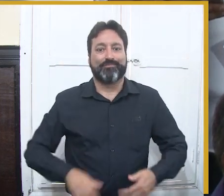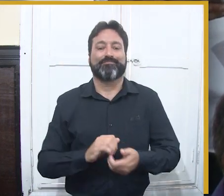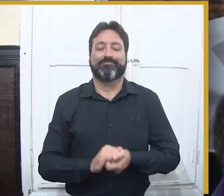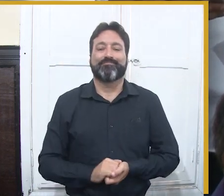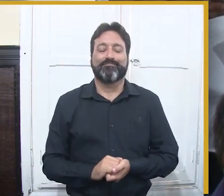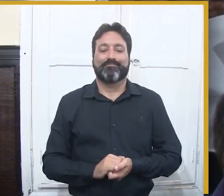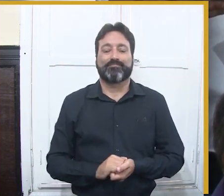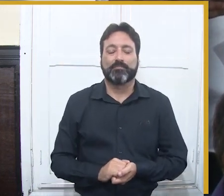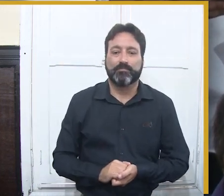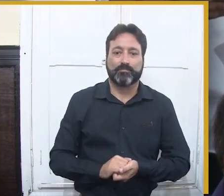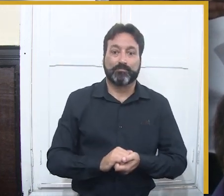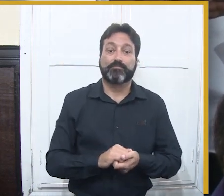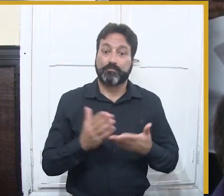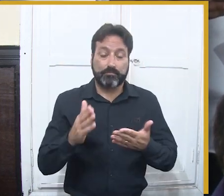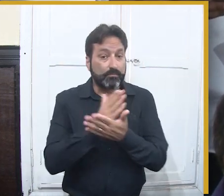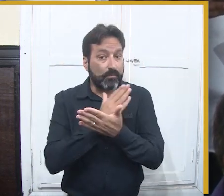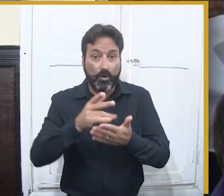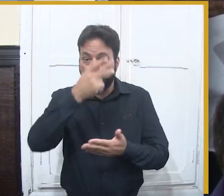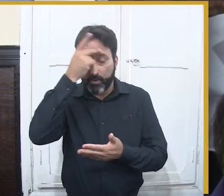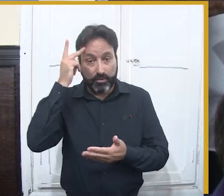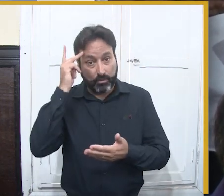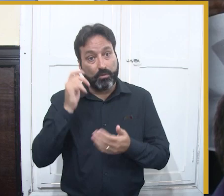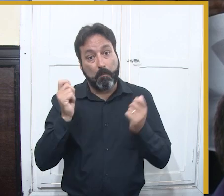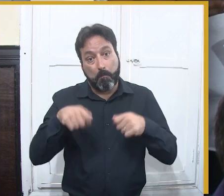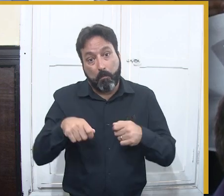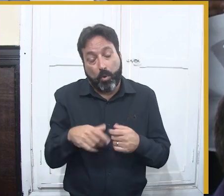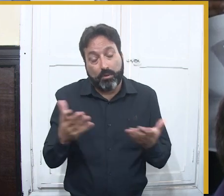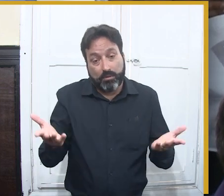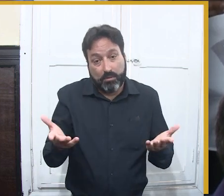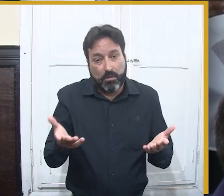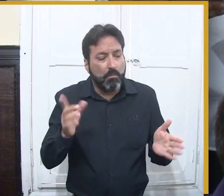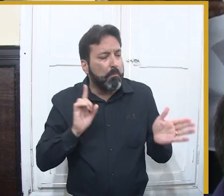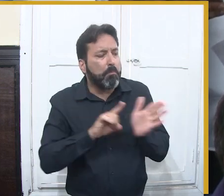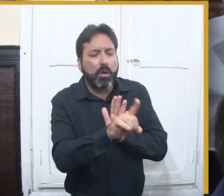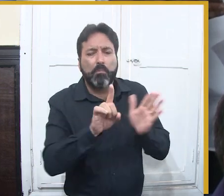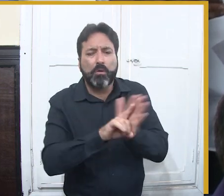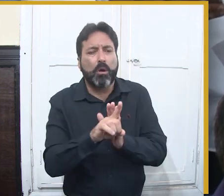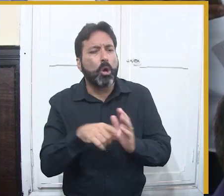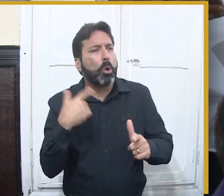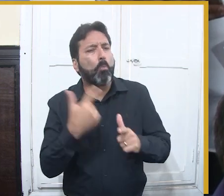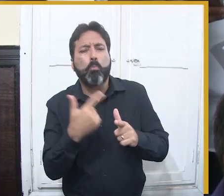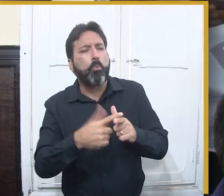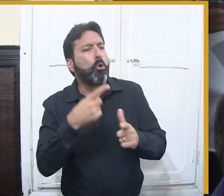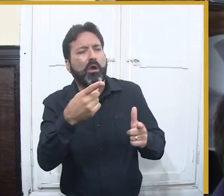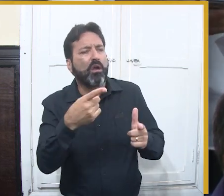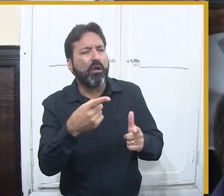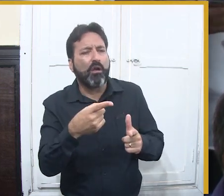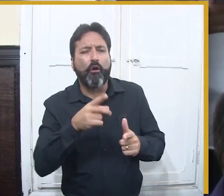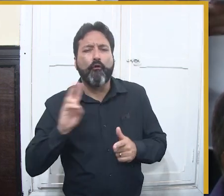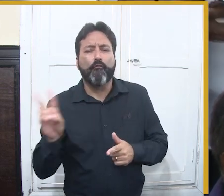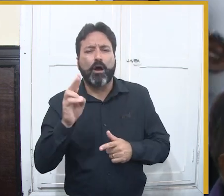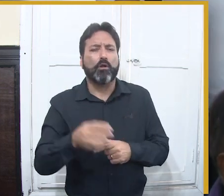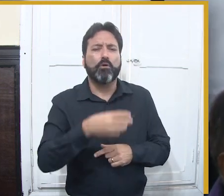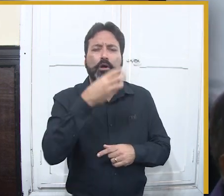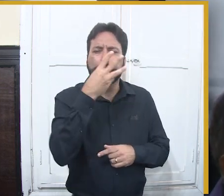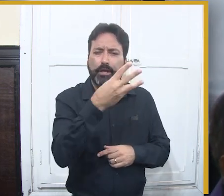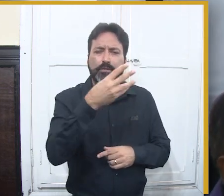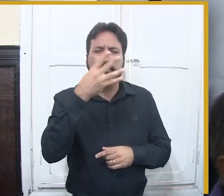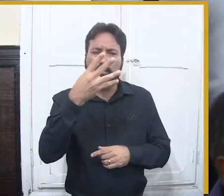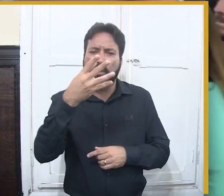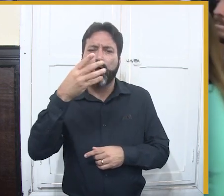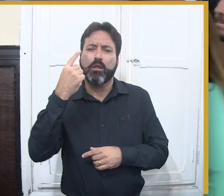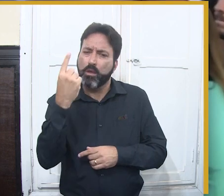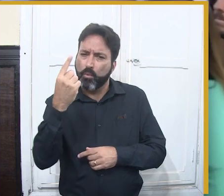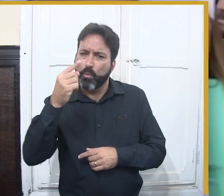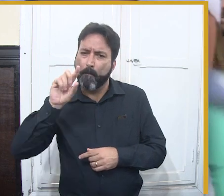nada mais justo do que também Campina lucrar com isso ao invés de Campina gastar com isso. Então, essa...